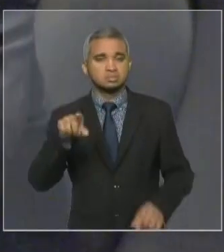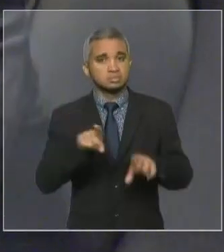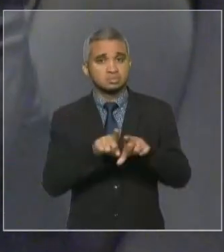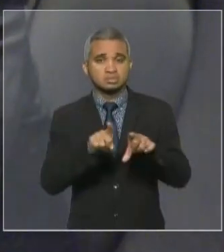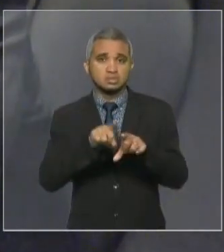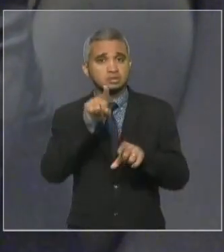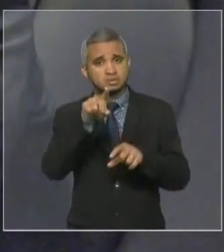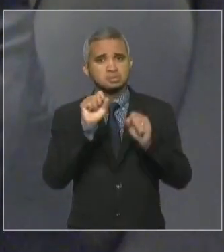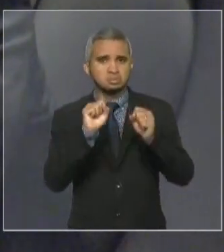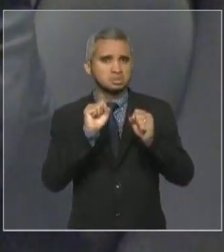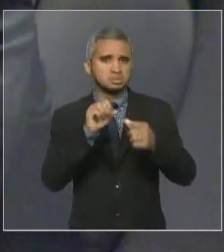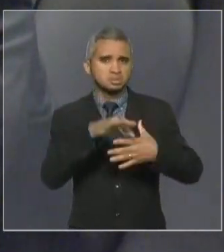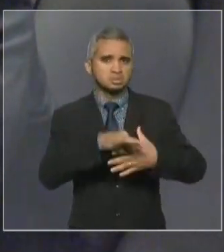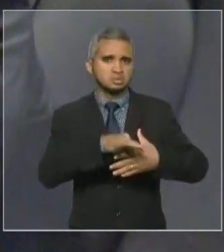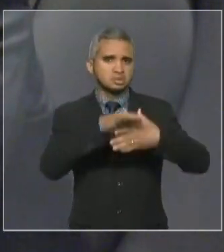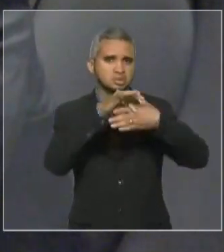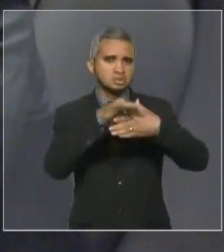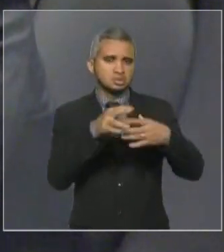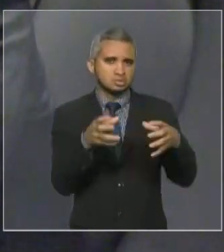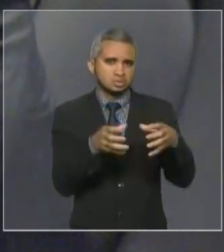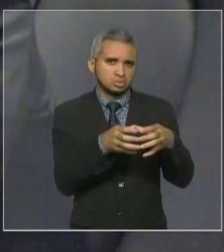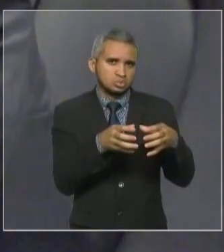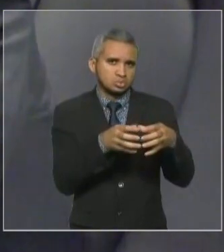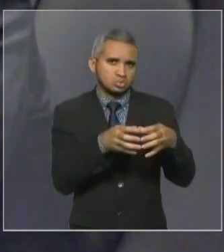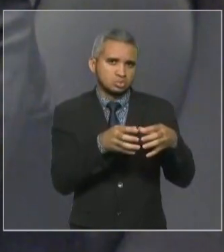do nosso bloco